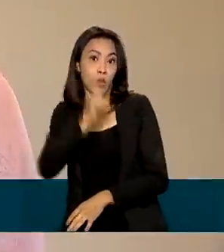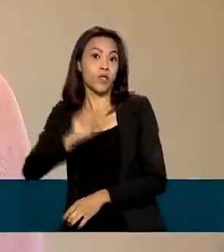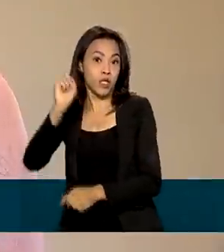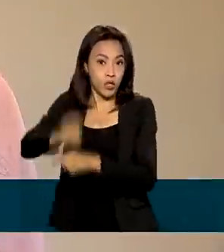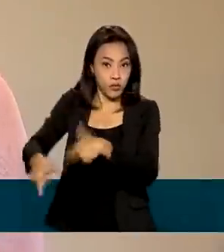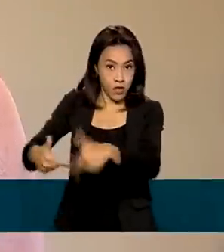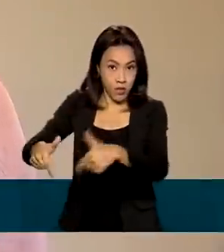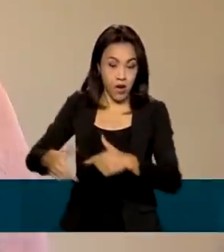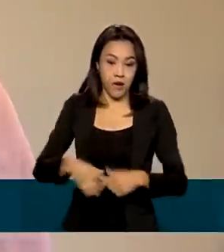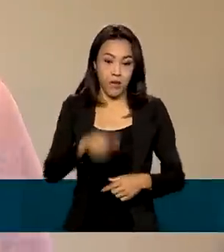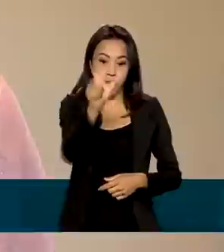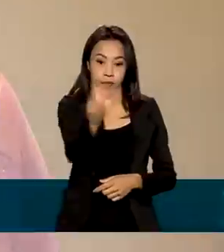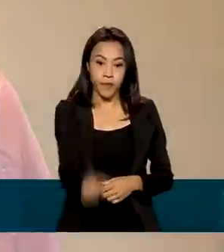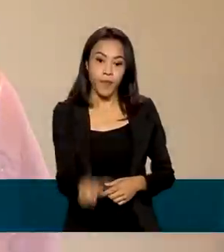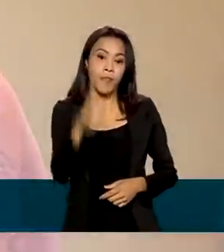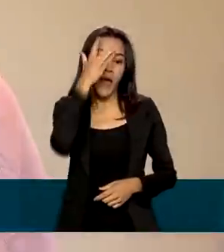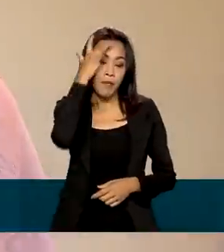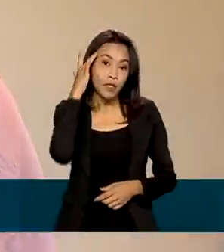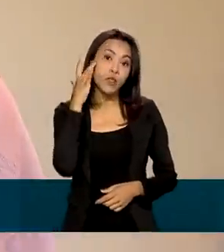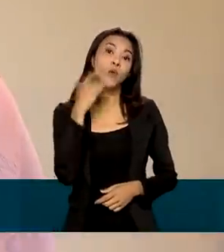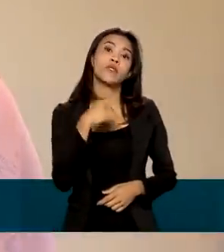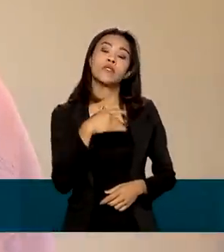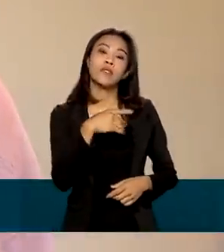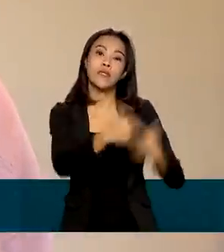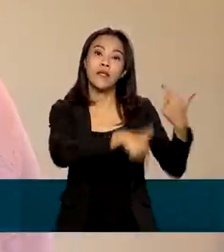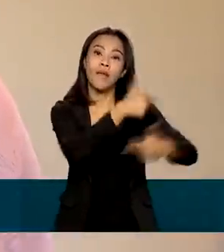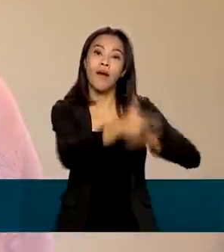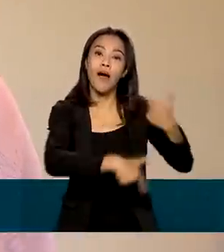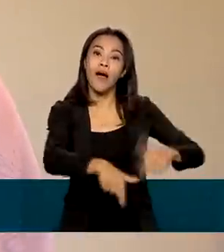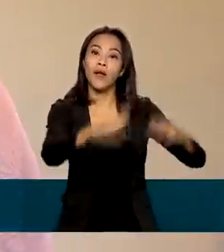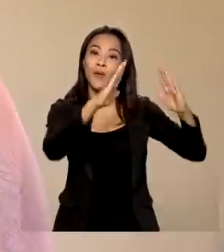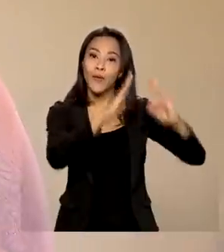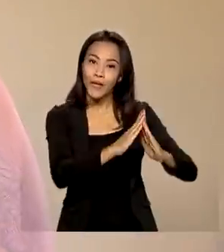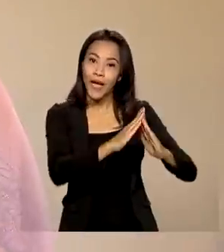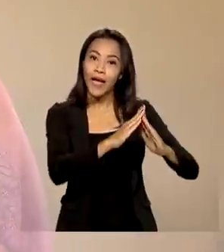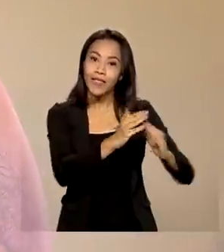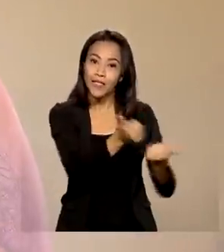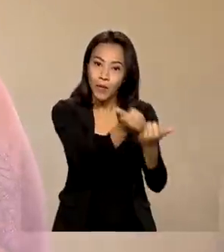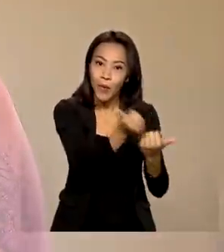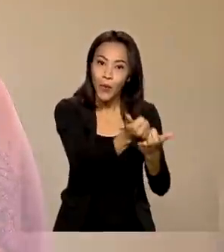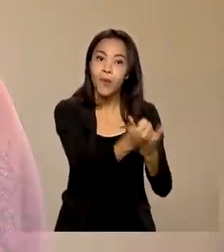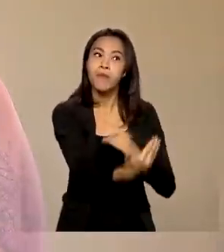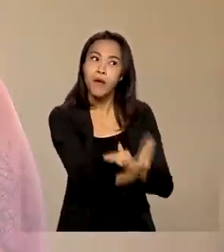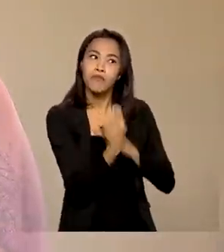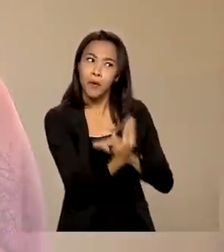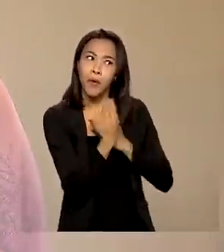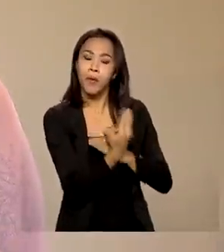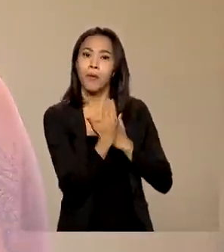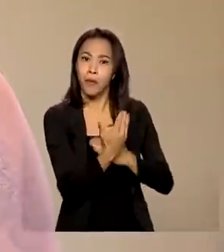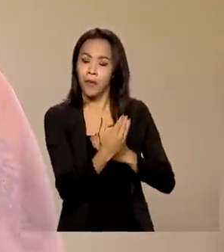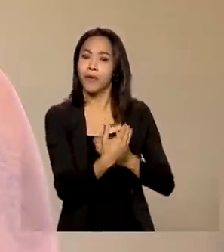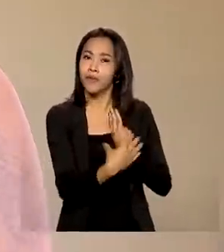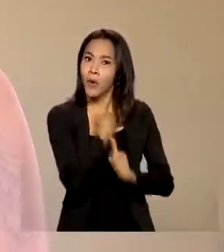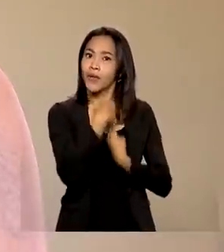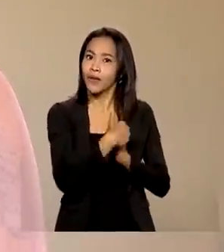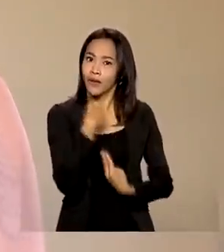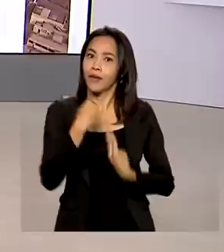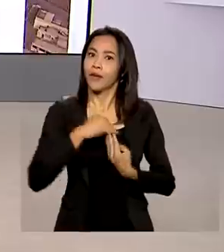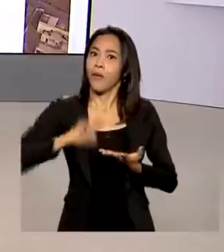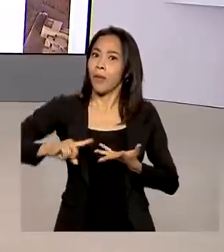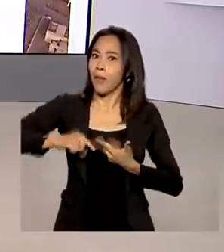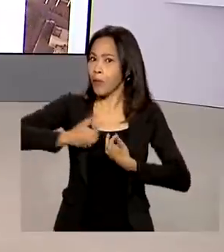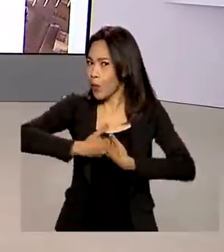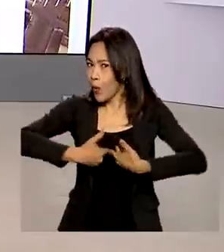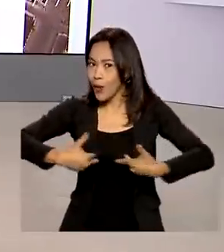abrigo que não soltaram a minha mão, né, que me acompanharam durante um ano, me ajudaram com bastante coisa.